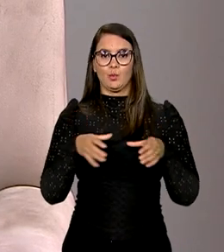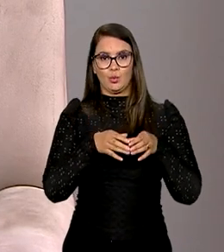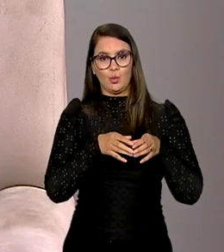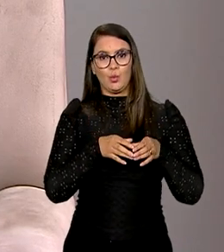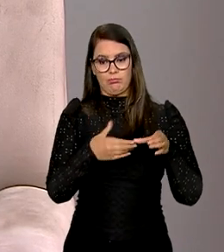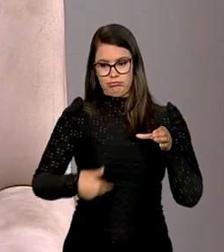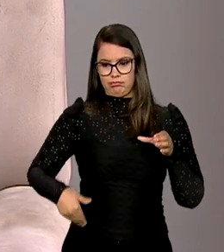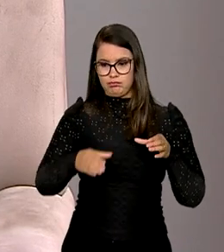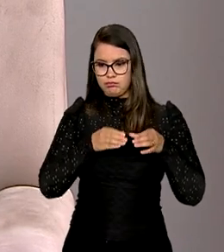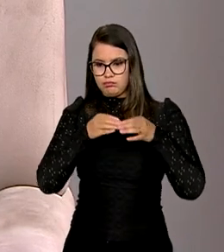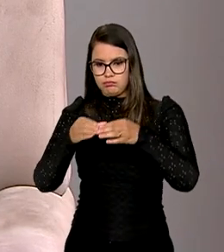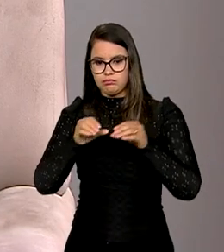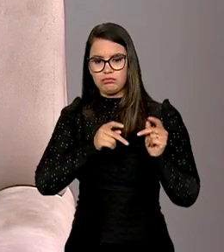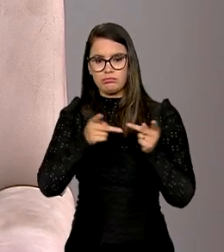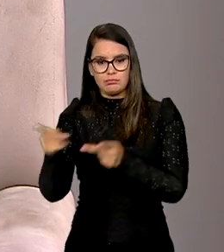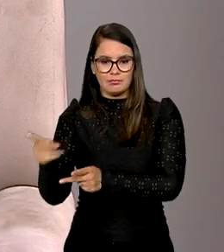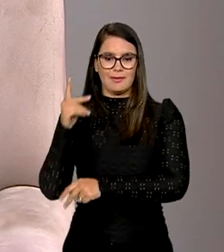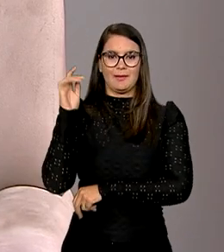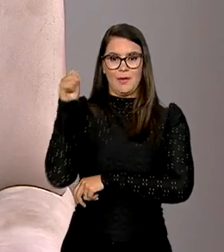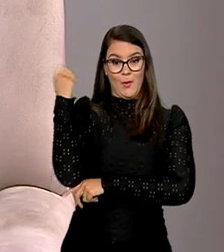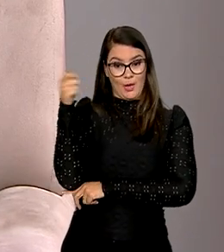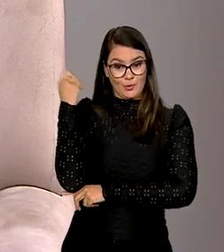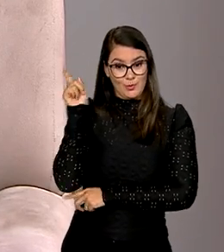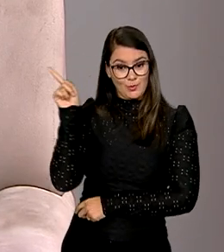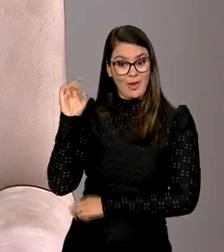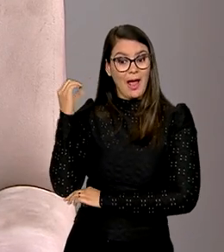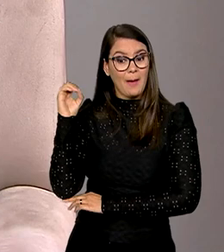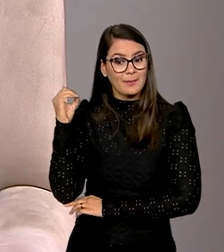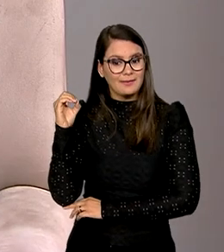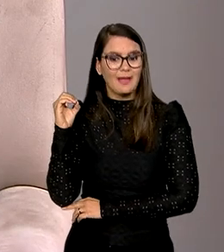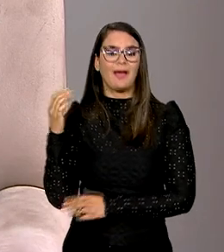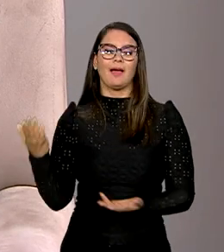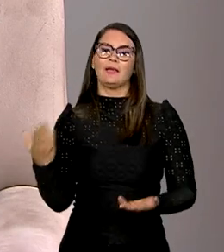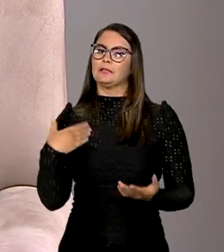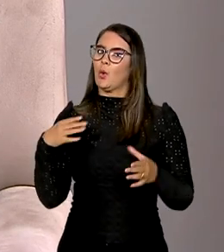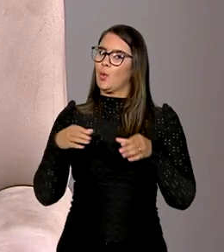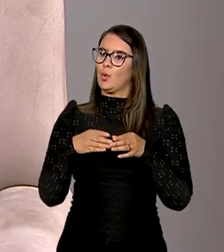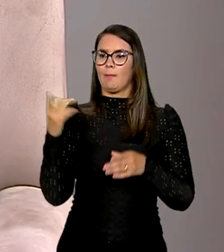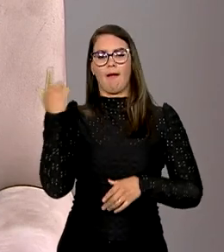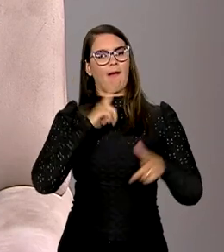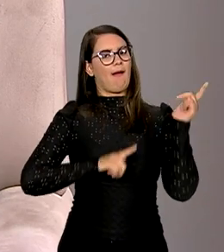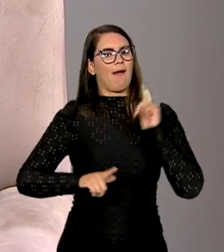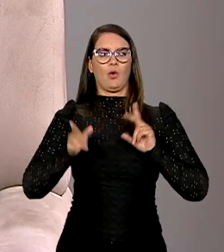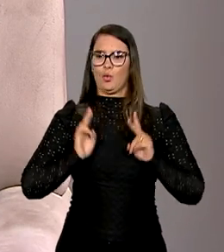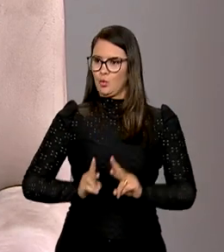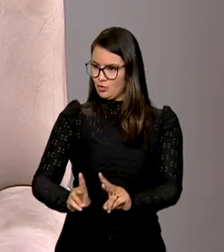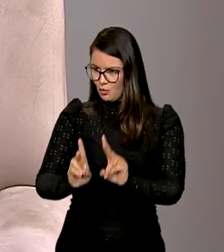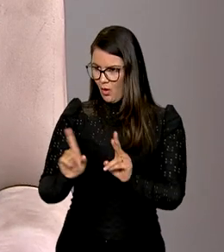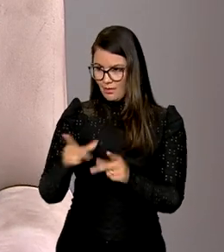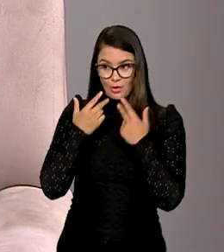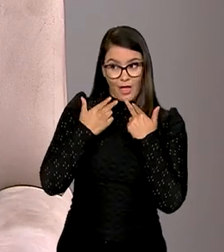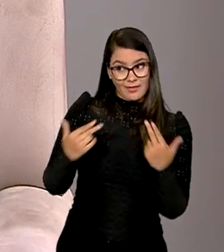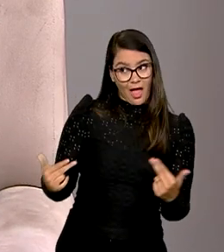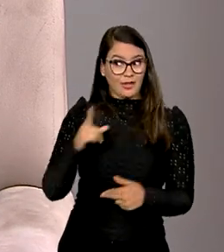vez, no Rio Grande do Sul, capital Porto Alegre, não é? Isso. Ou seja, time que está ganhando, se mexe, a dinâmica vai ser a mesma, mas tem alguma